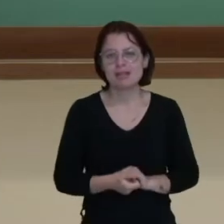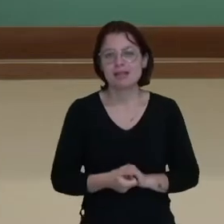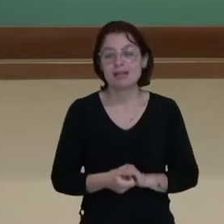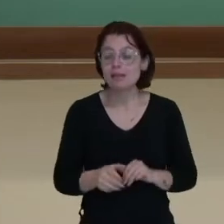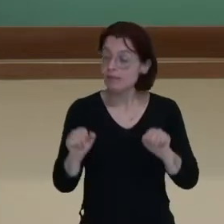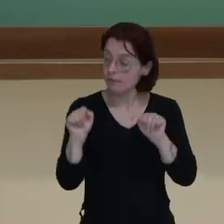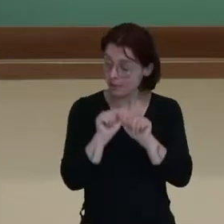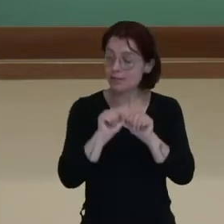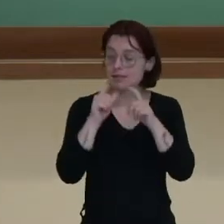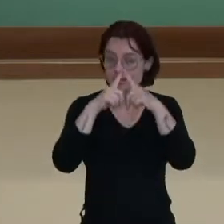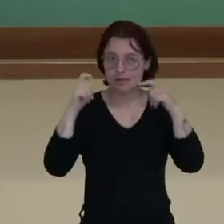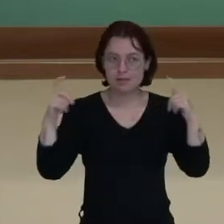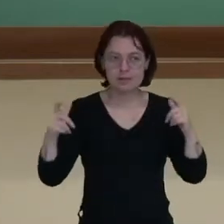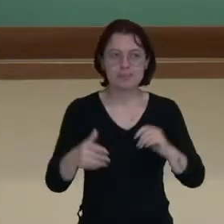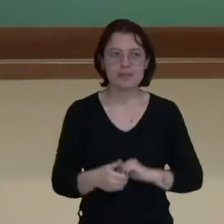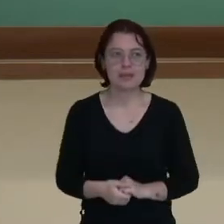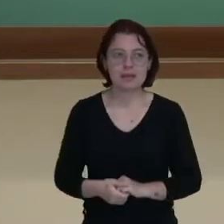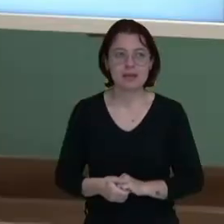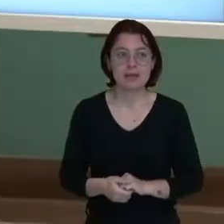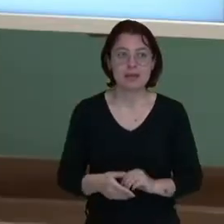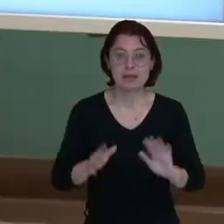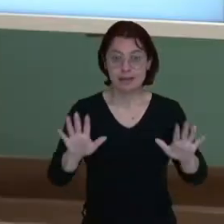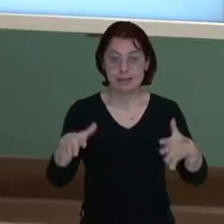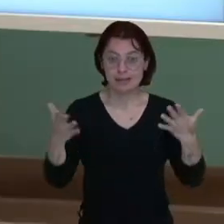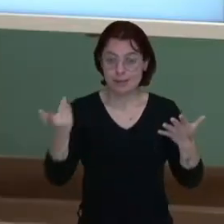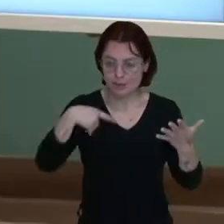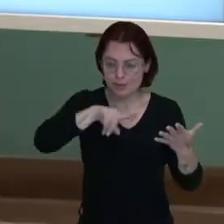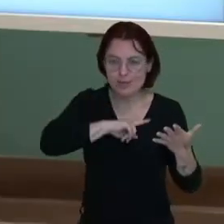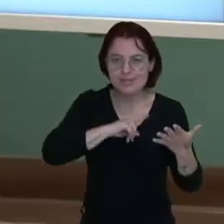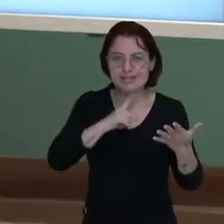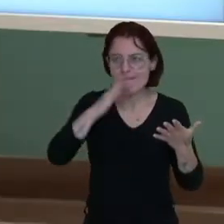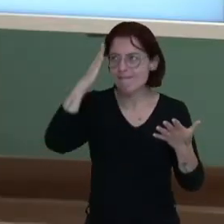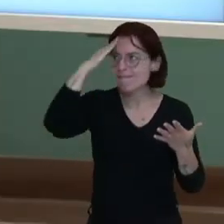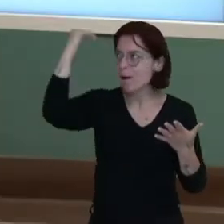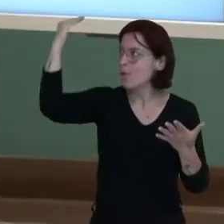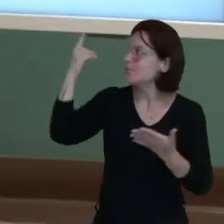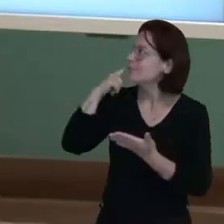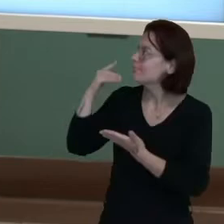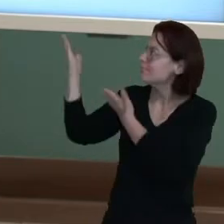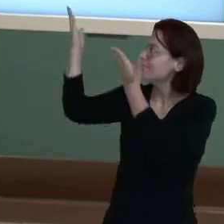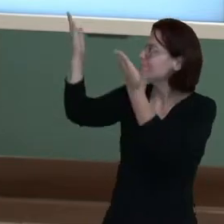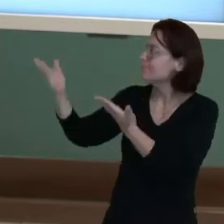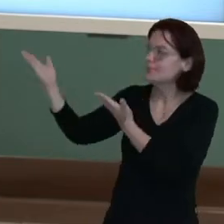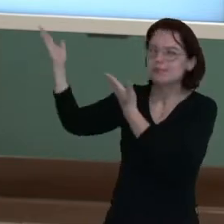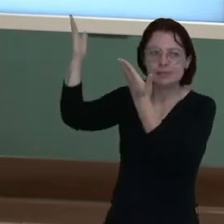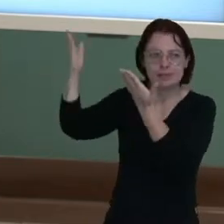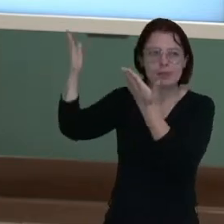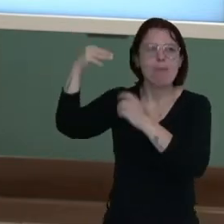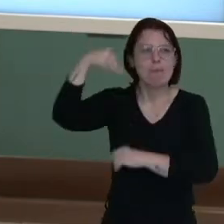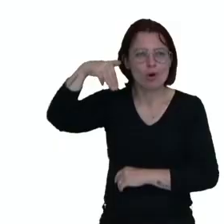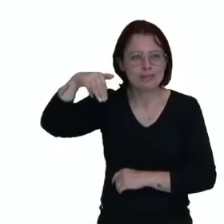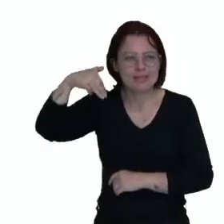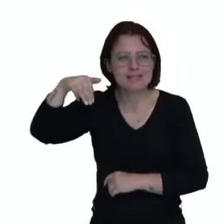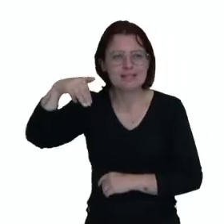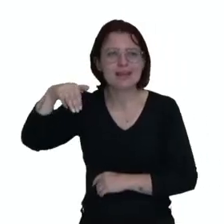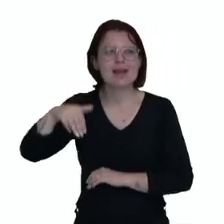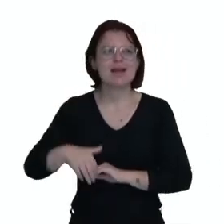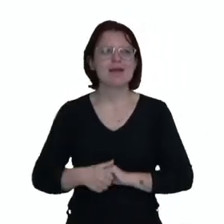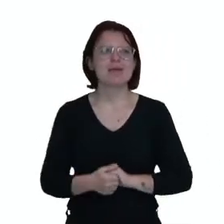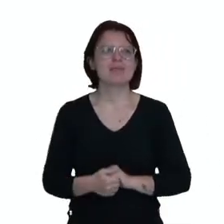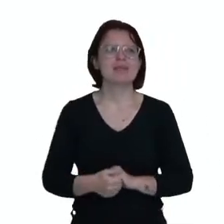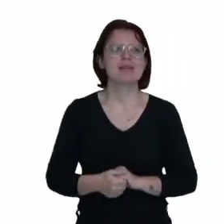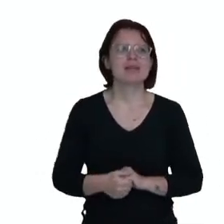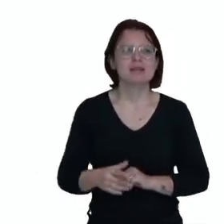ciência. E aí nós vamos ter os filósofos iluministas, Montesquieu influenciando a tripartição dos